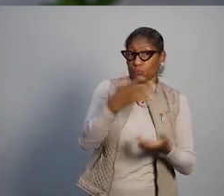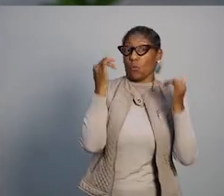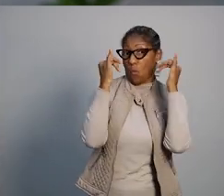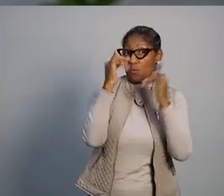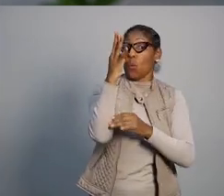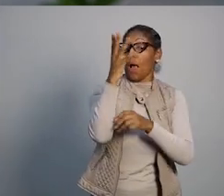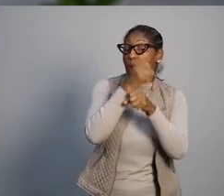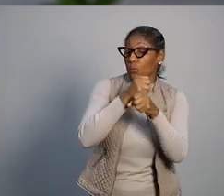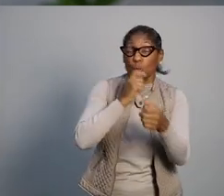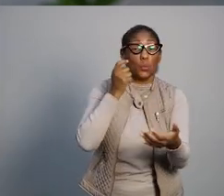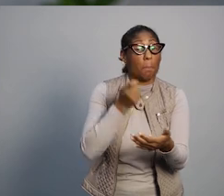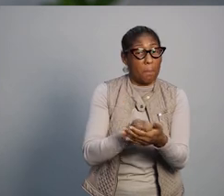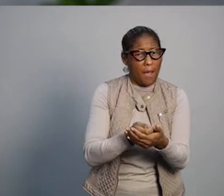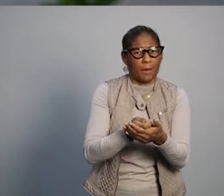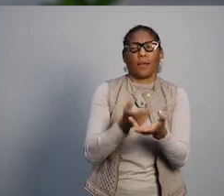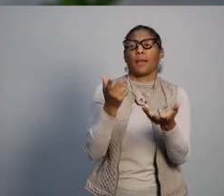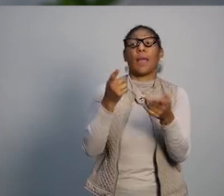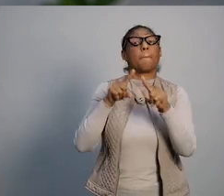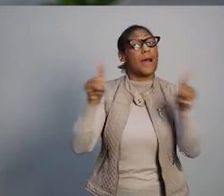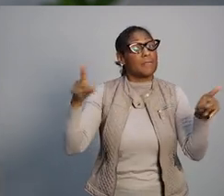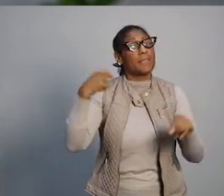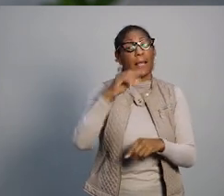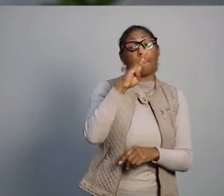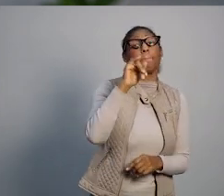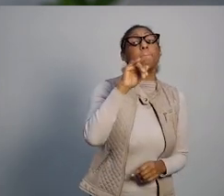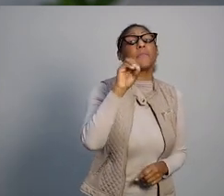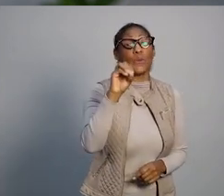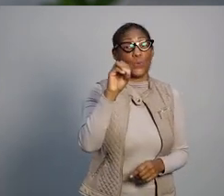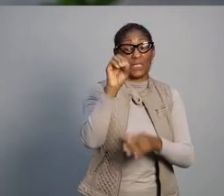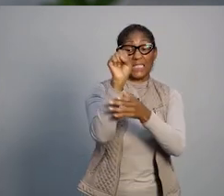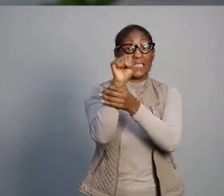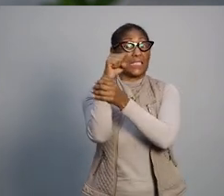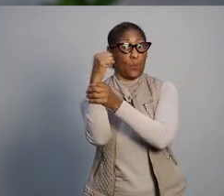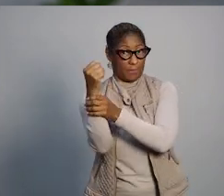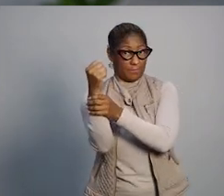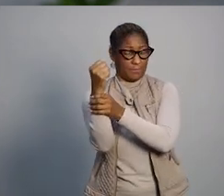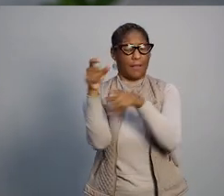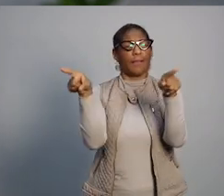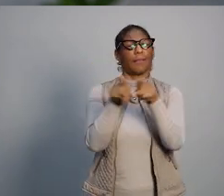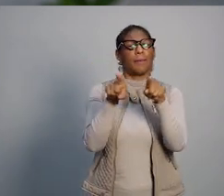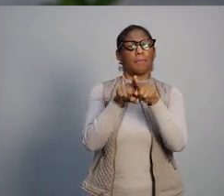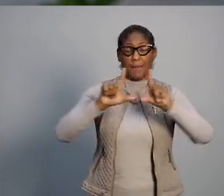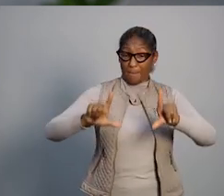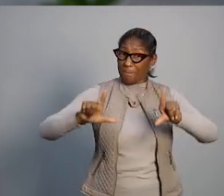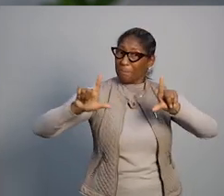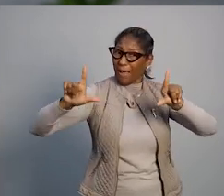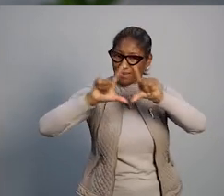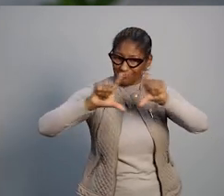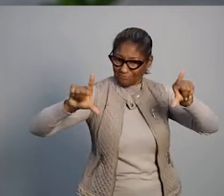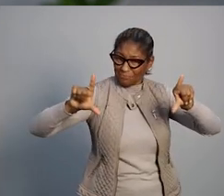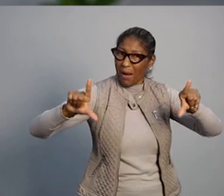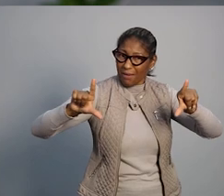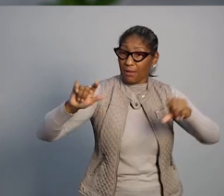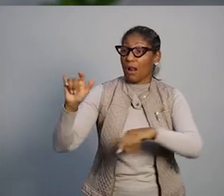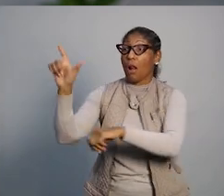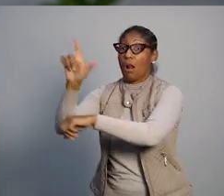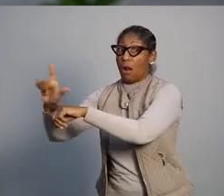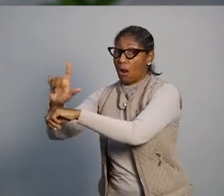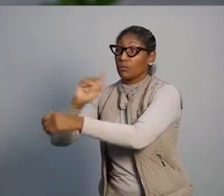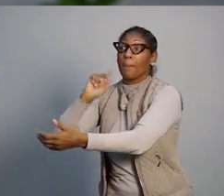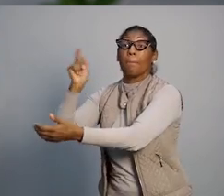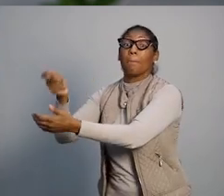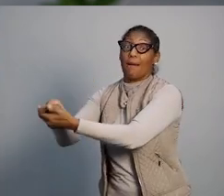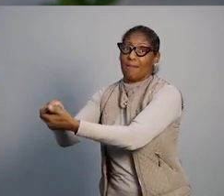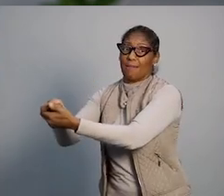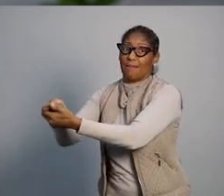de ônibus novos com características de biossegurança. Além disso, emplacamento obrigatório por